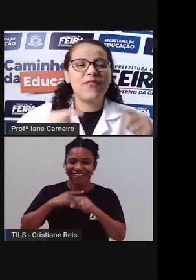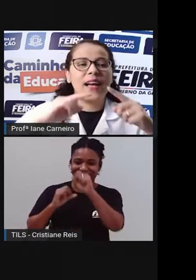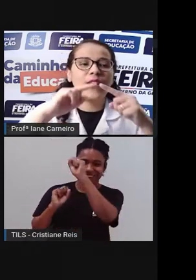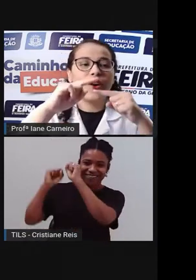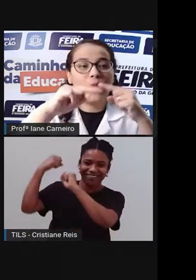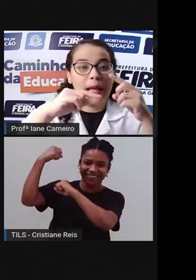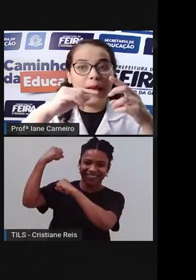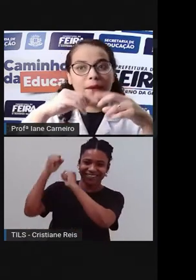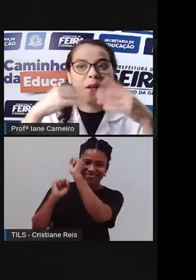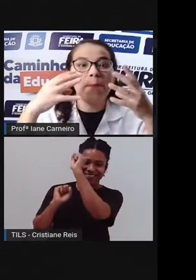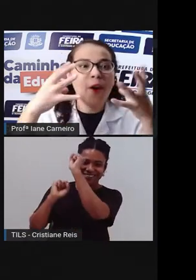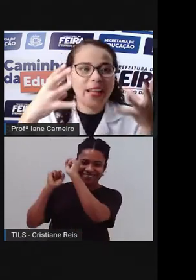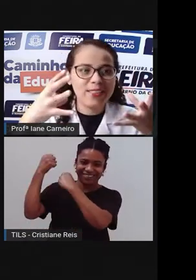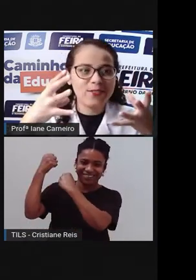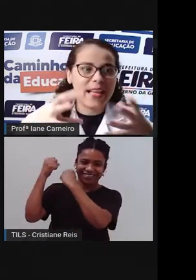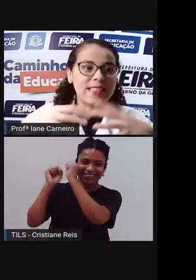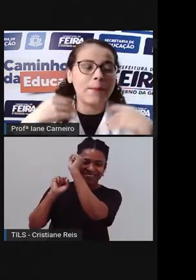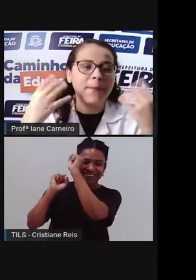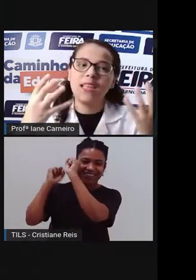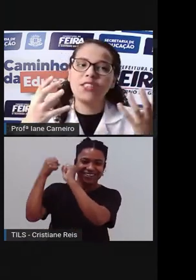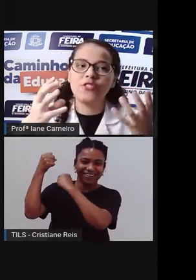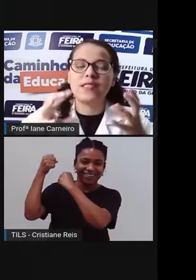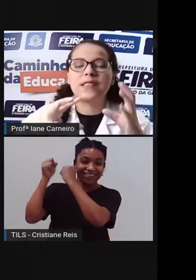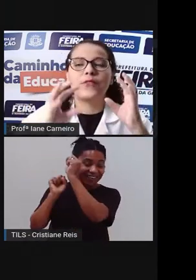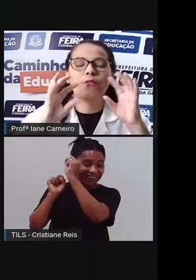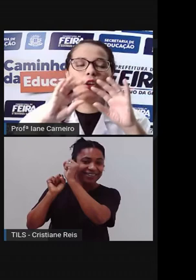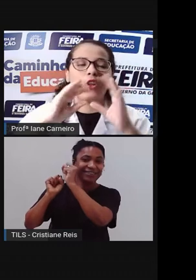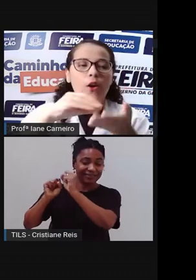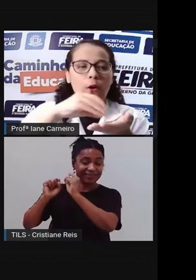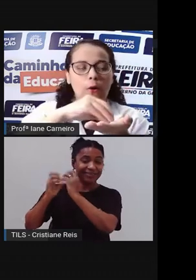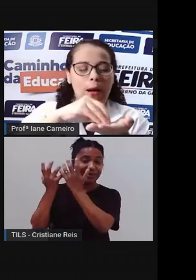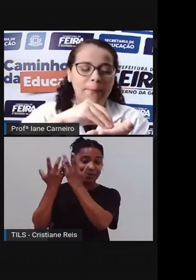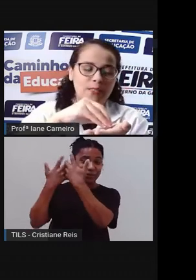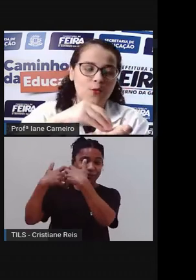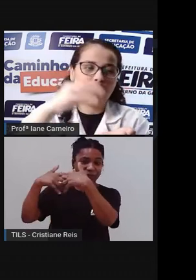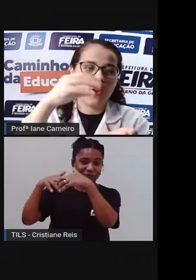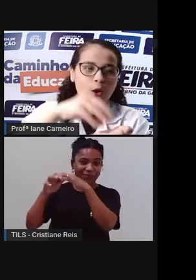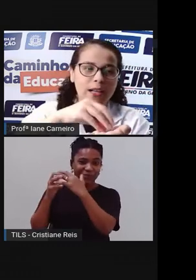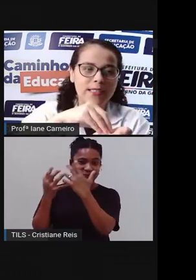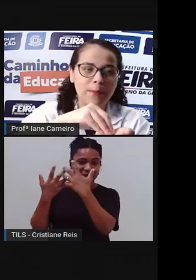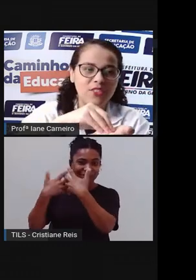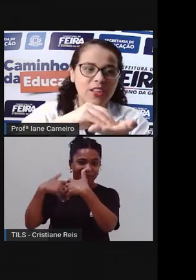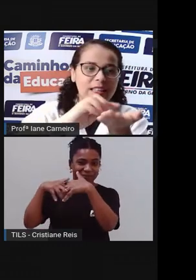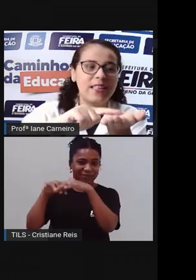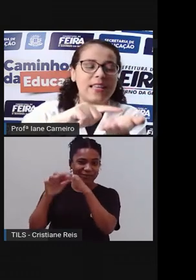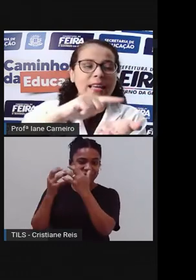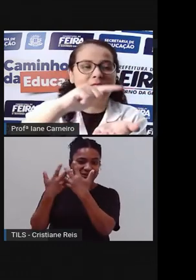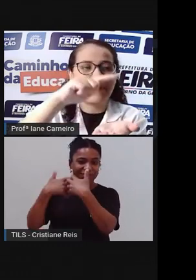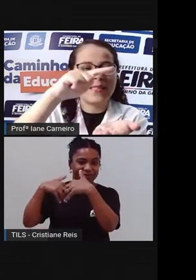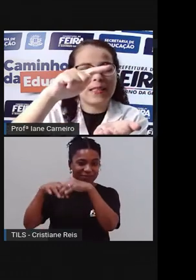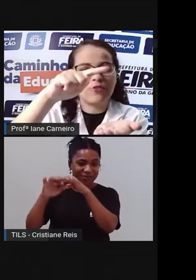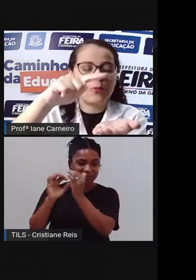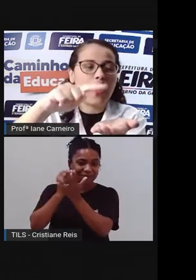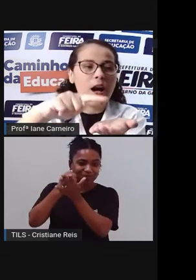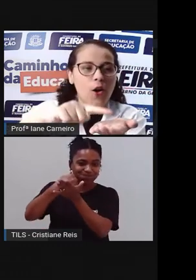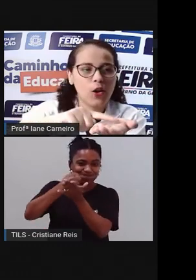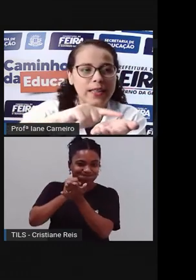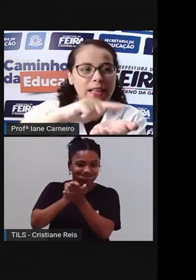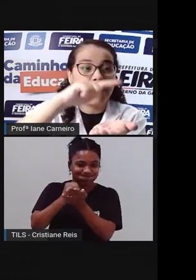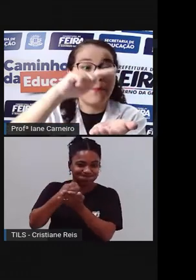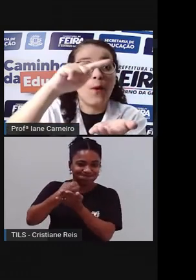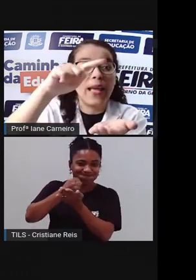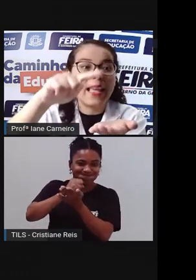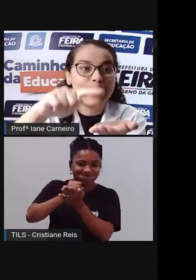Ele vai, ó, vai moindo, né? As sementes. Então, a pessoa coloca a semente ali e aí vai passando tipo uma